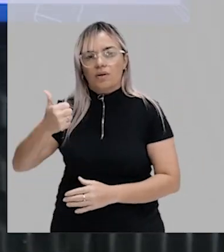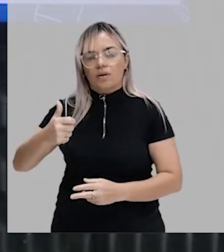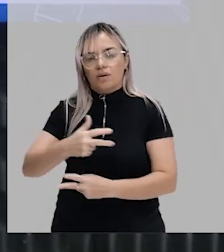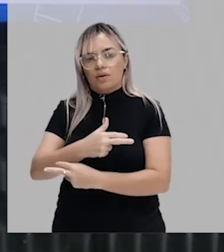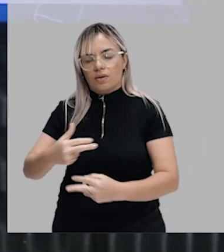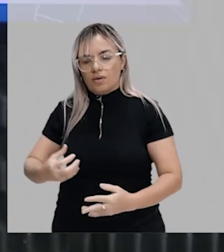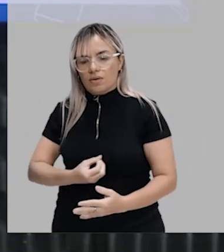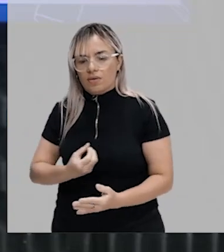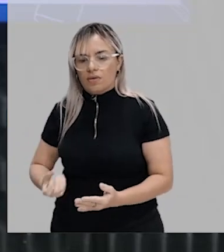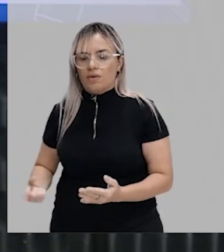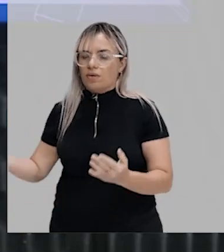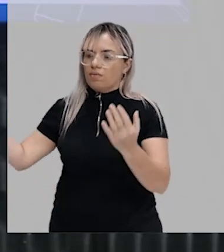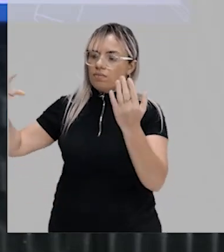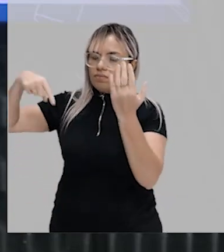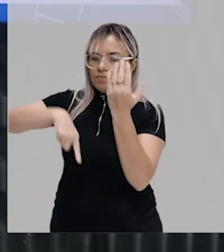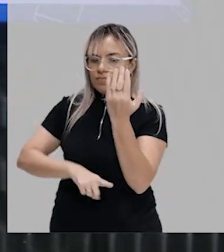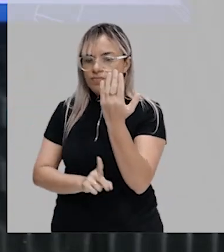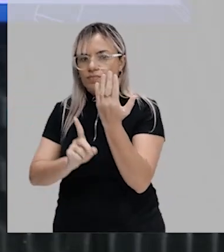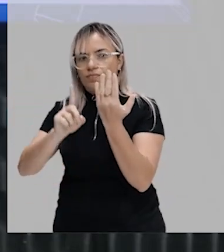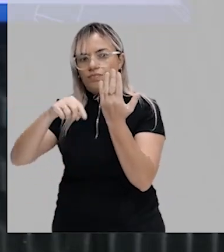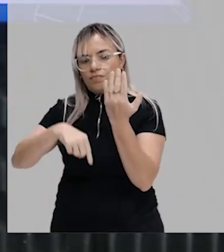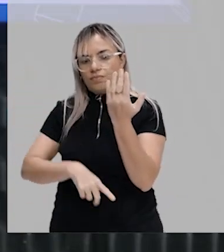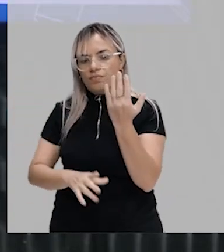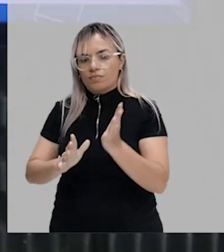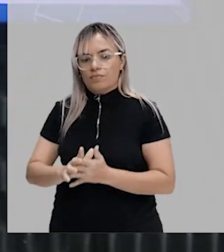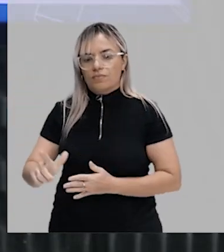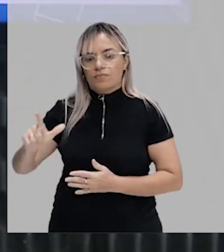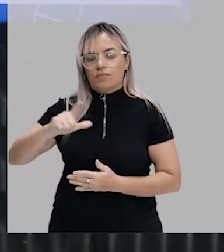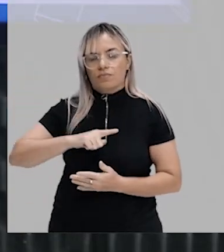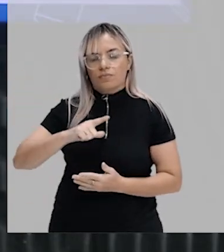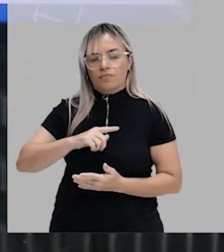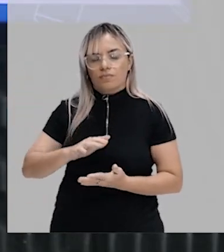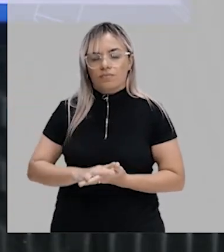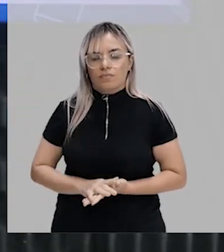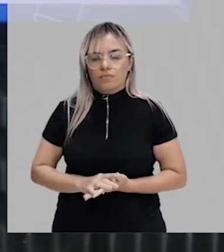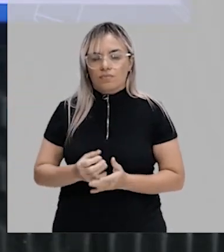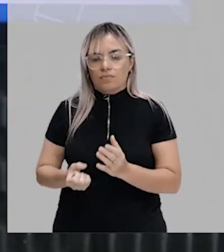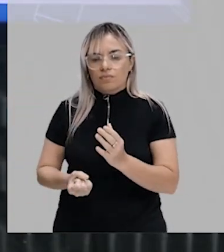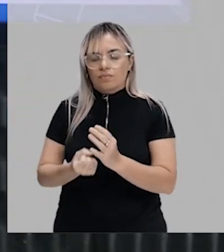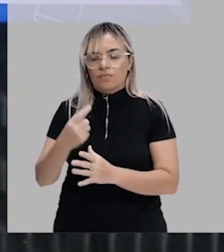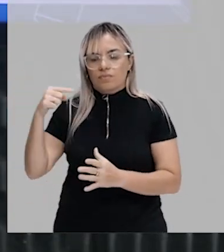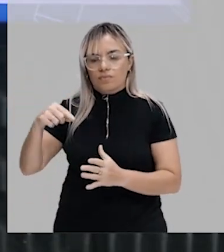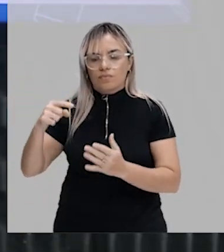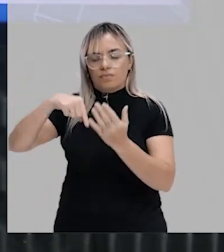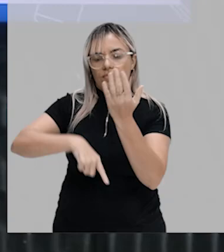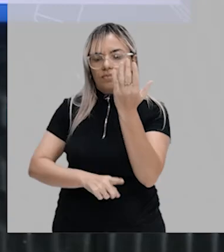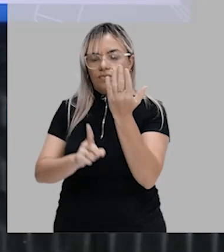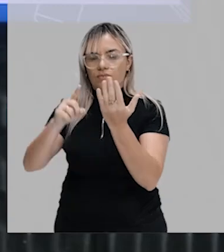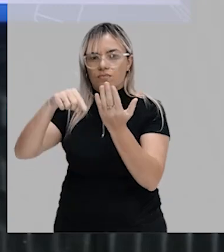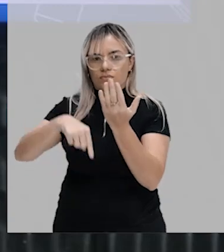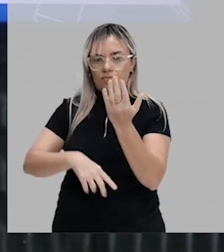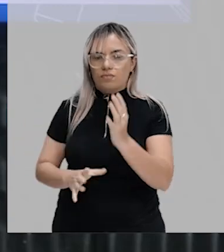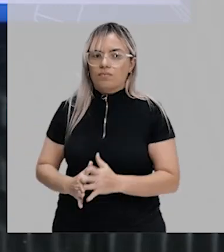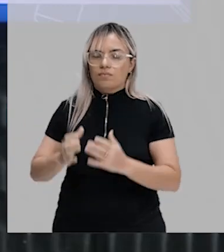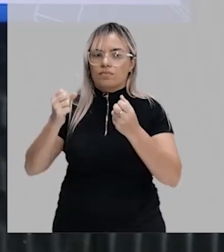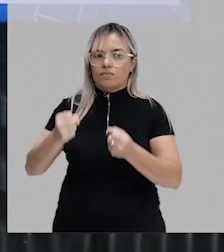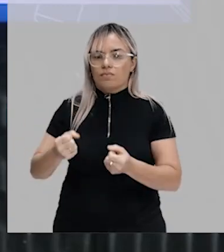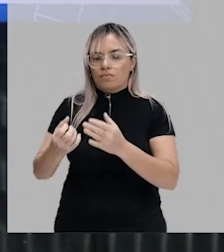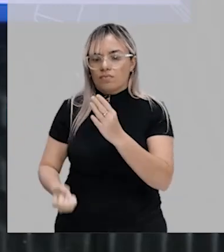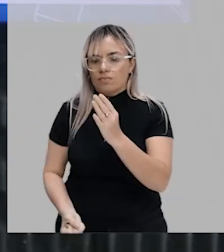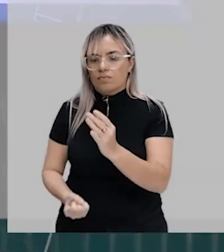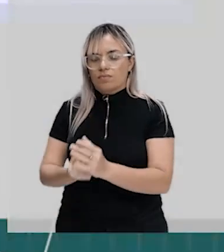fotossintéticos. Com a existência dos indivíduos que promoviam a fotossíntese, nós podemos ter